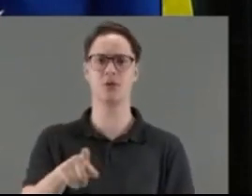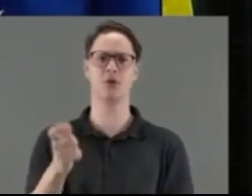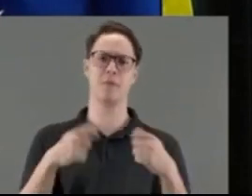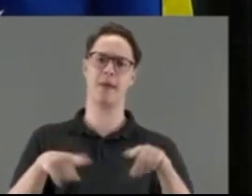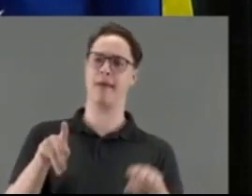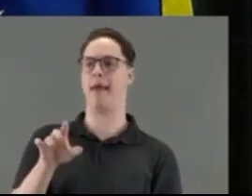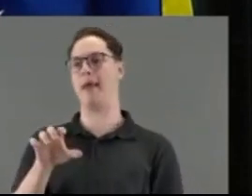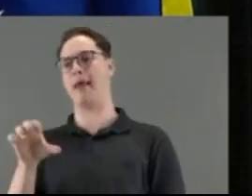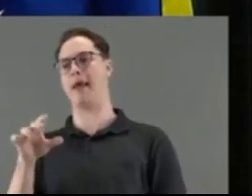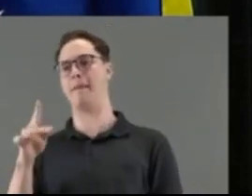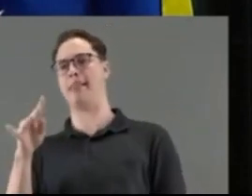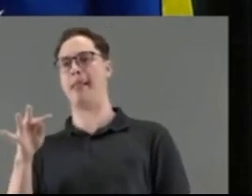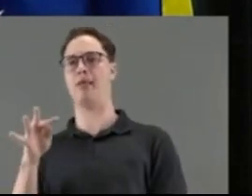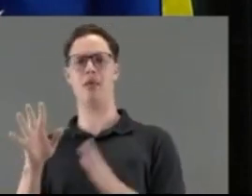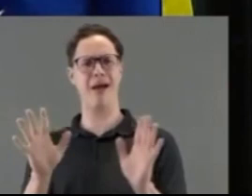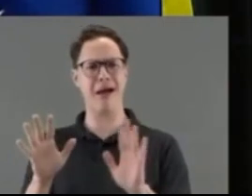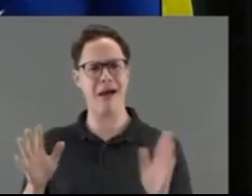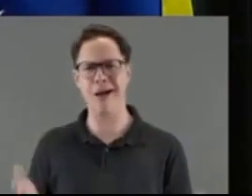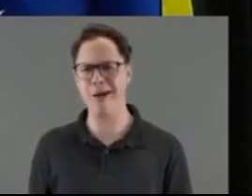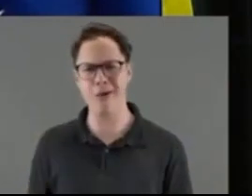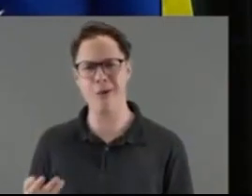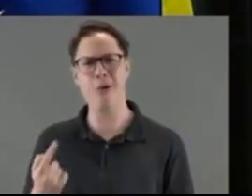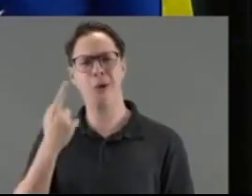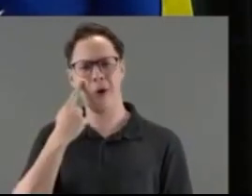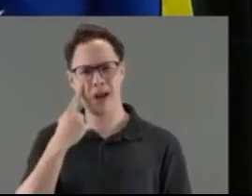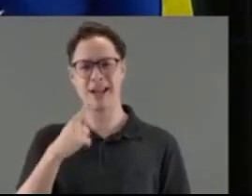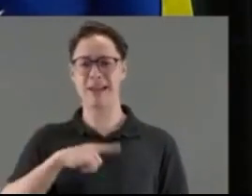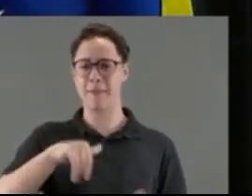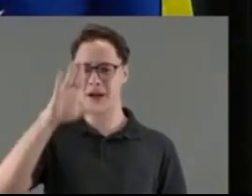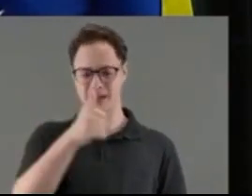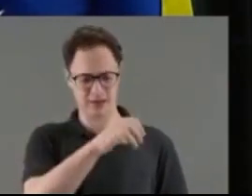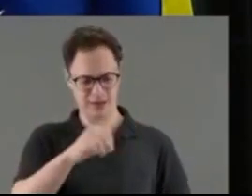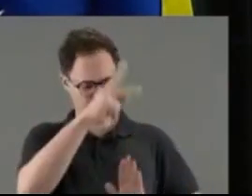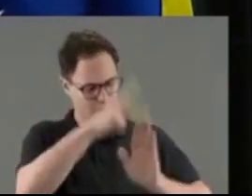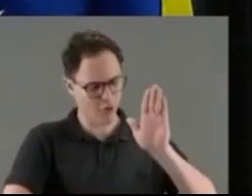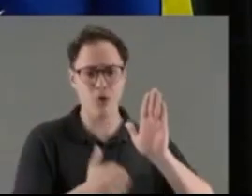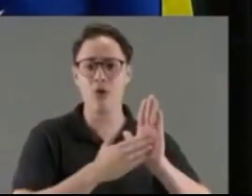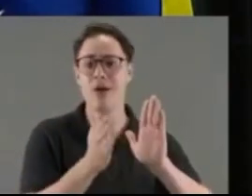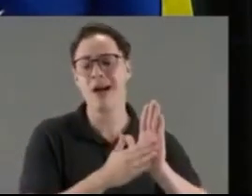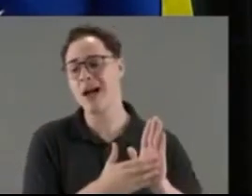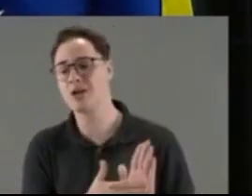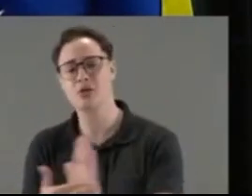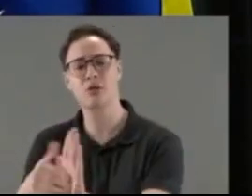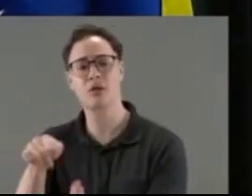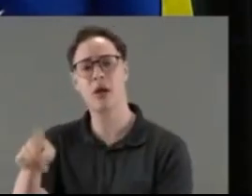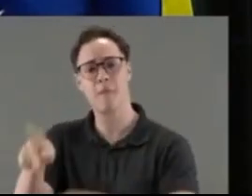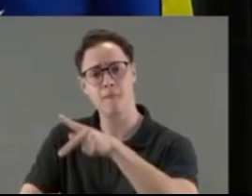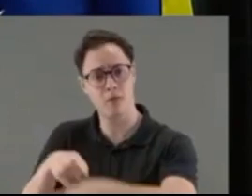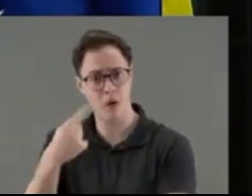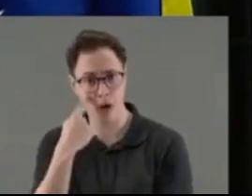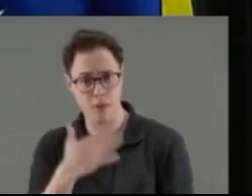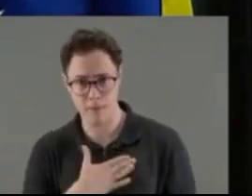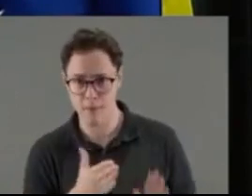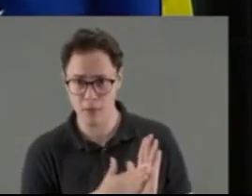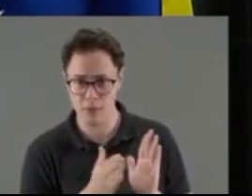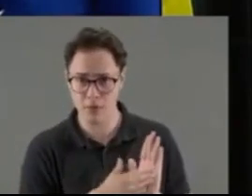esquerda ou ser do PT para defender o povo, não. É só pegar mais de cem projetos que eu tenho aqui, vai averiguar para você ver, todos é a favor do povo. Olha aí, olha meus projetos.